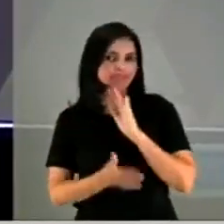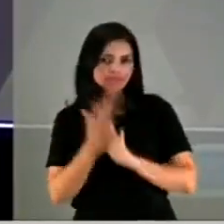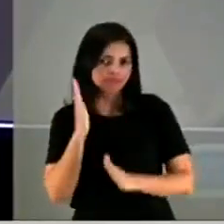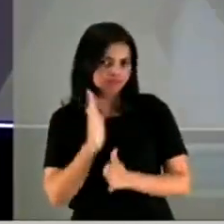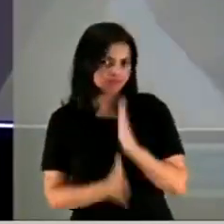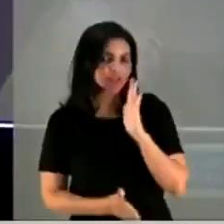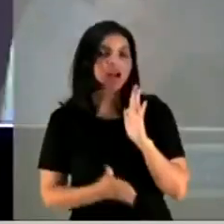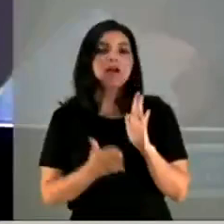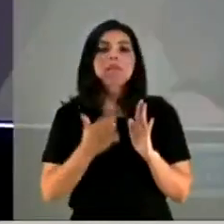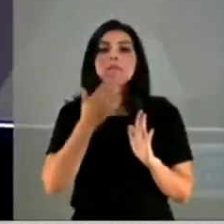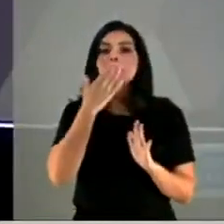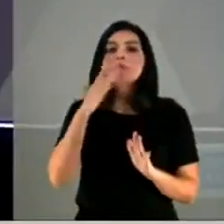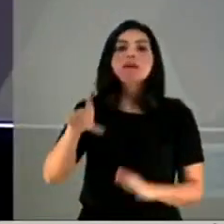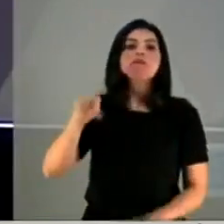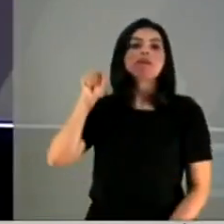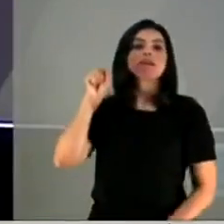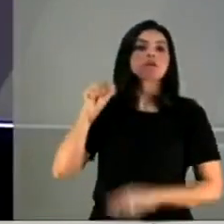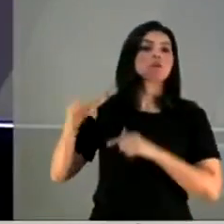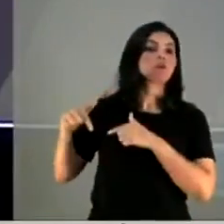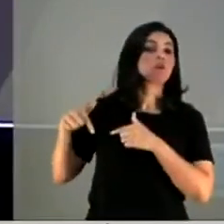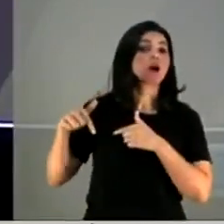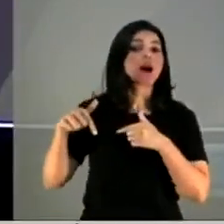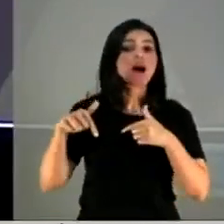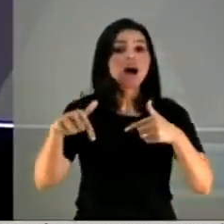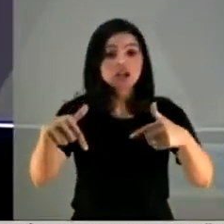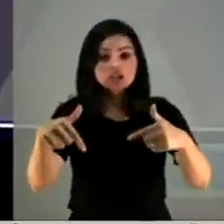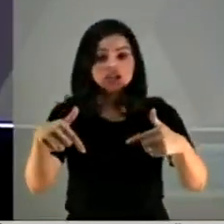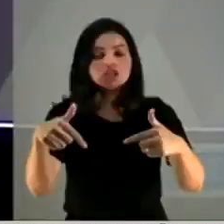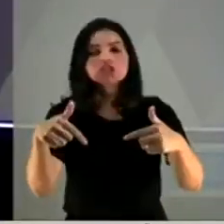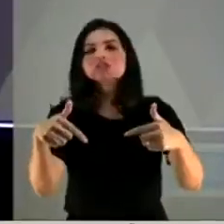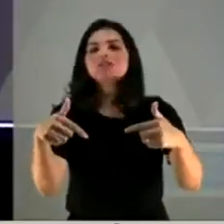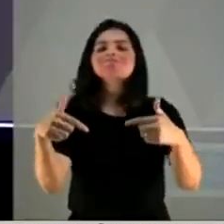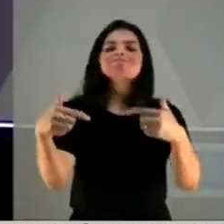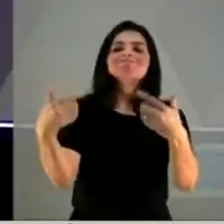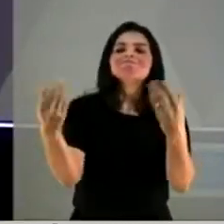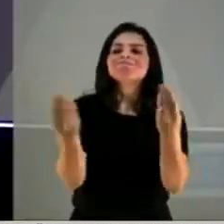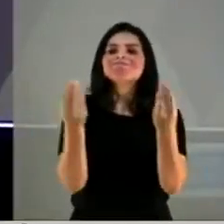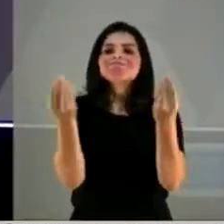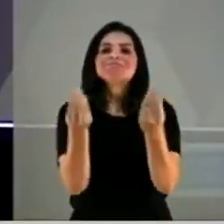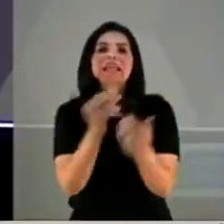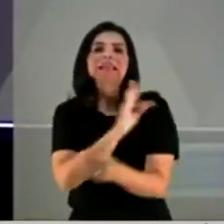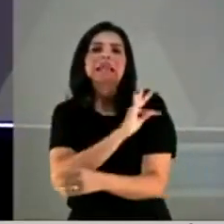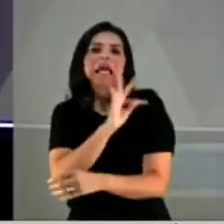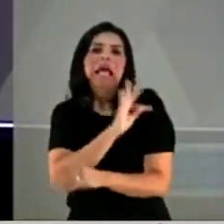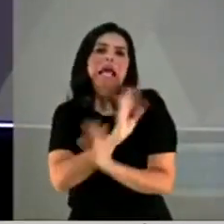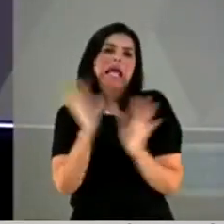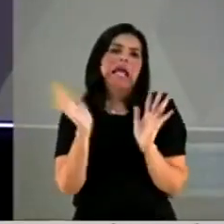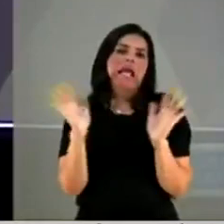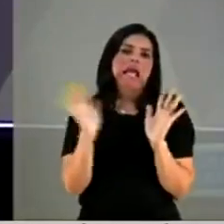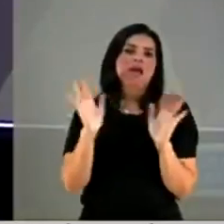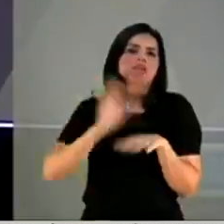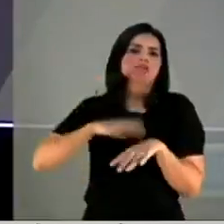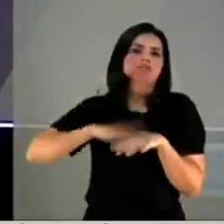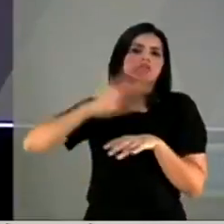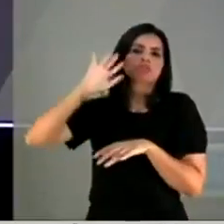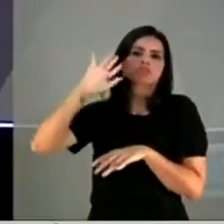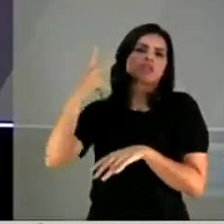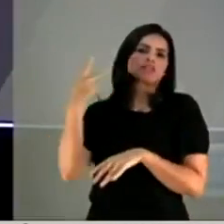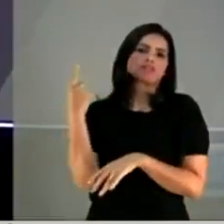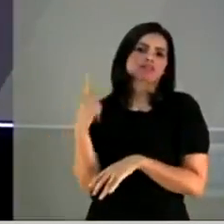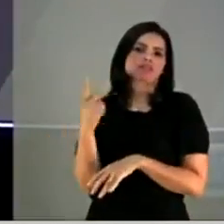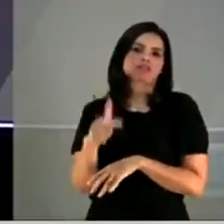de forma não técnica e dissidiosa no